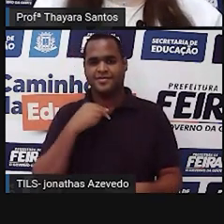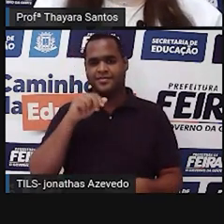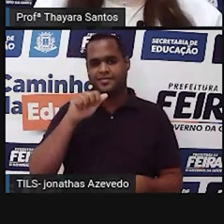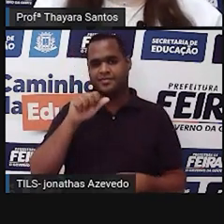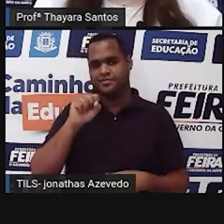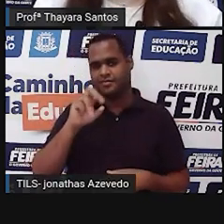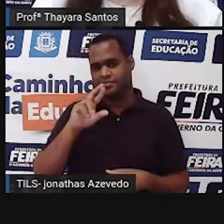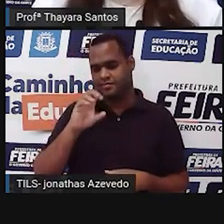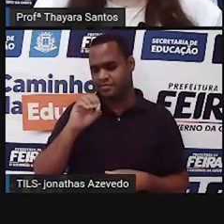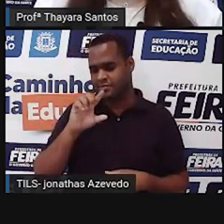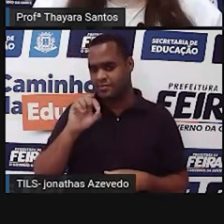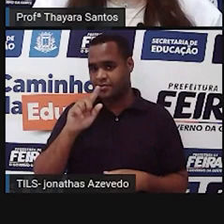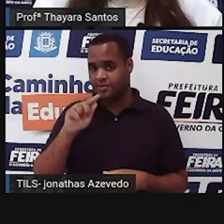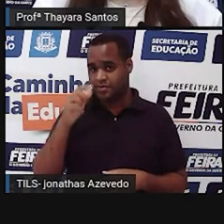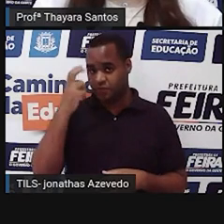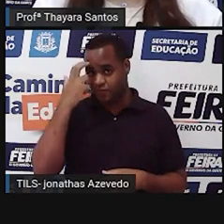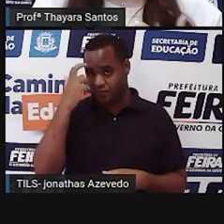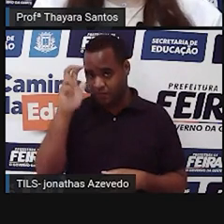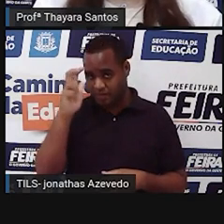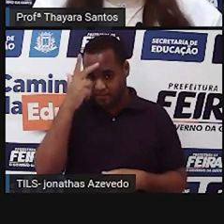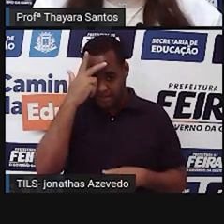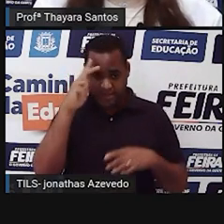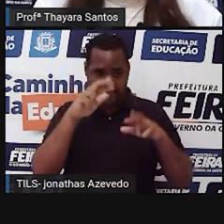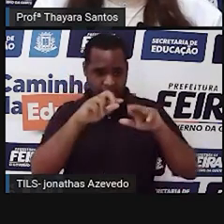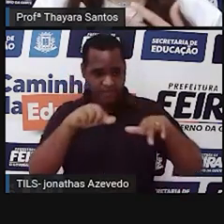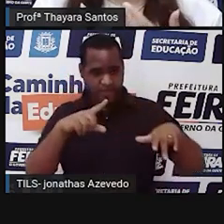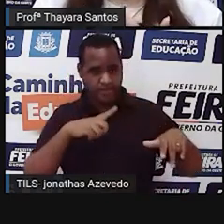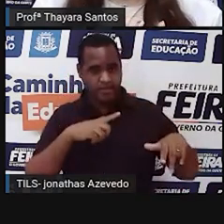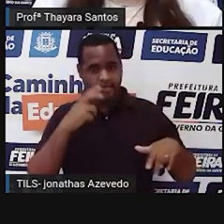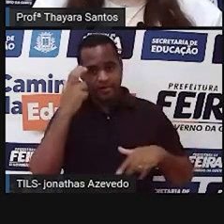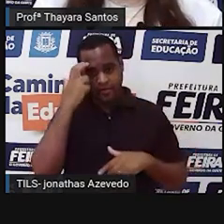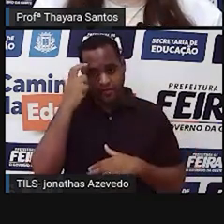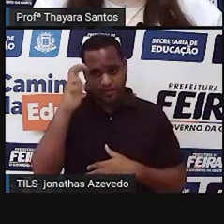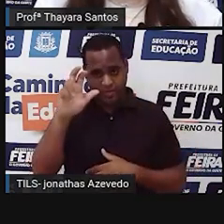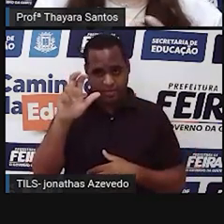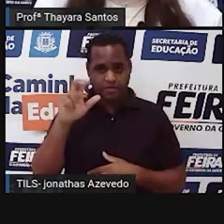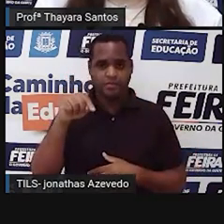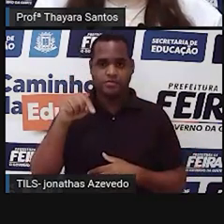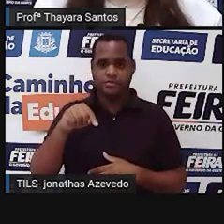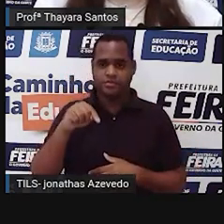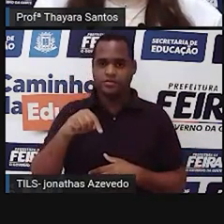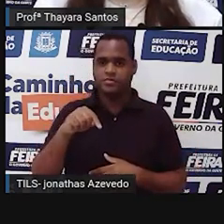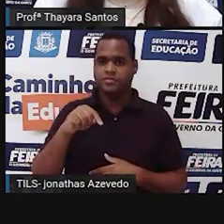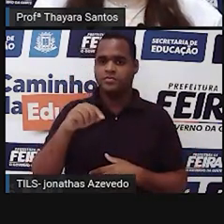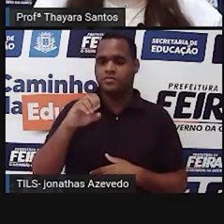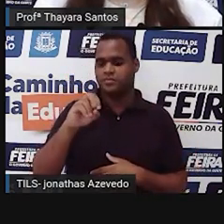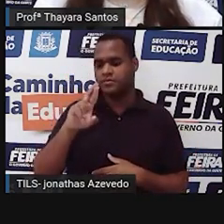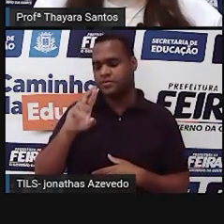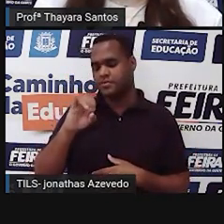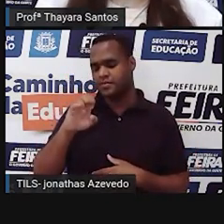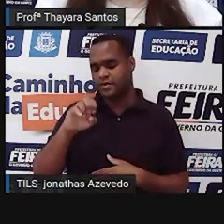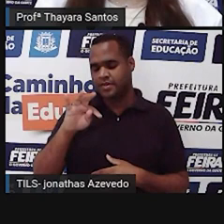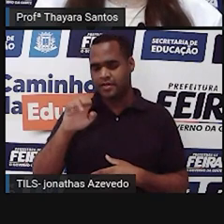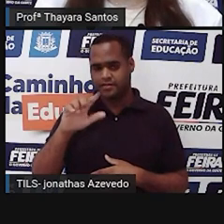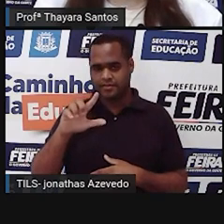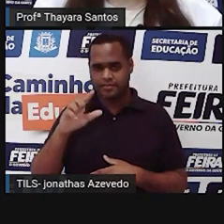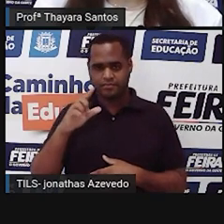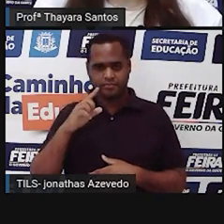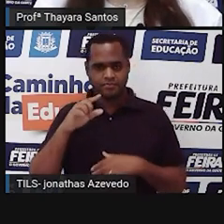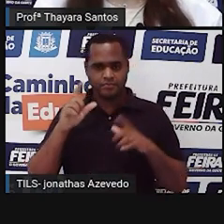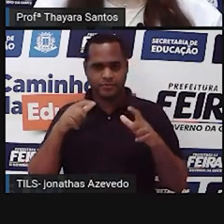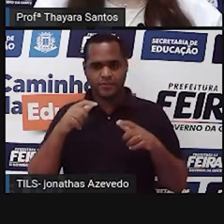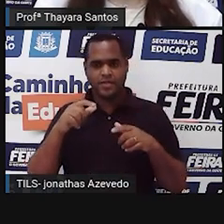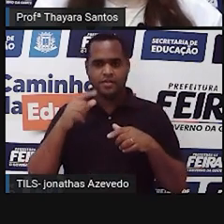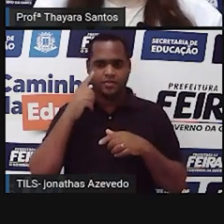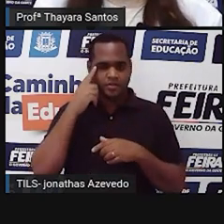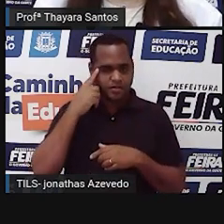ela faz parte da cultura dos povos. Tem muita gente, na cultura oriental principalmente, que leva muito a sério